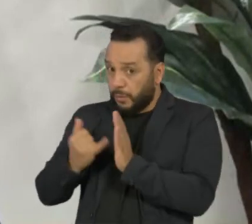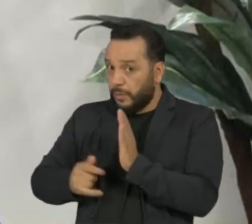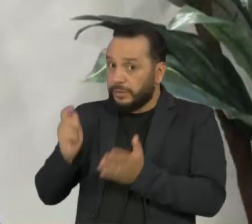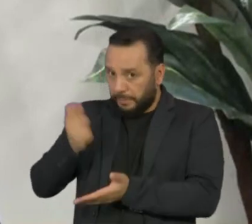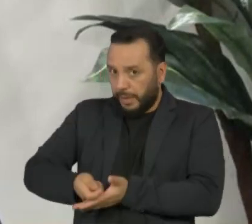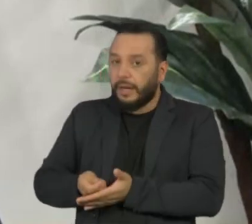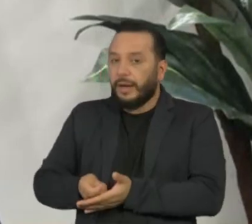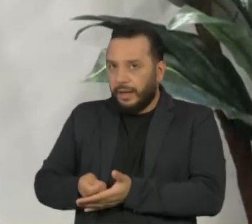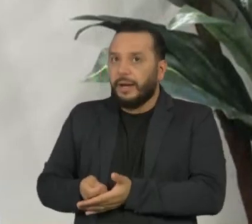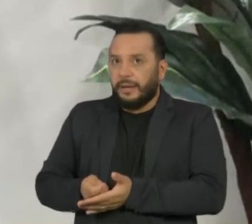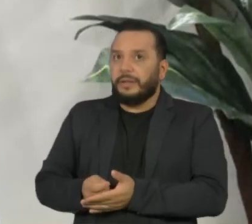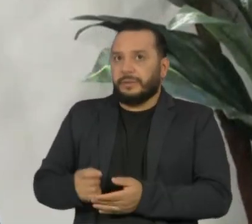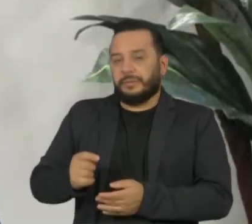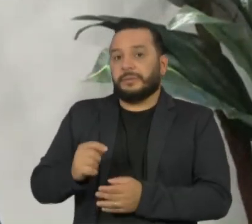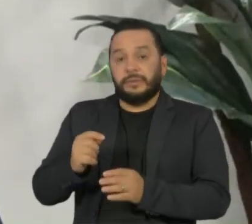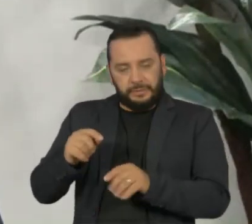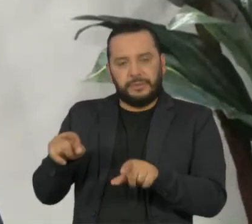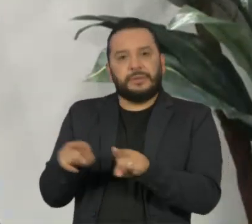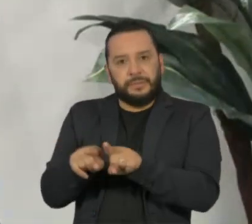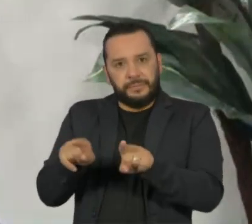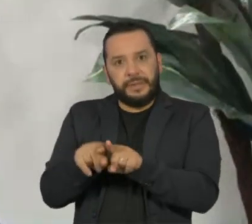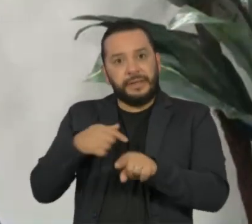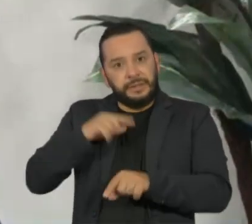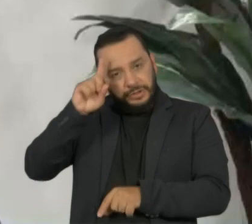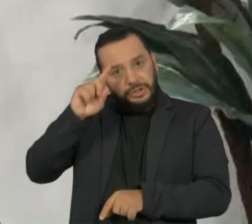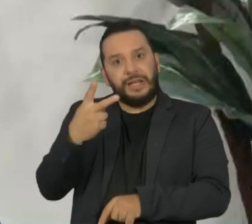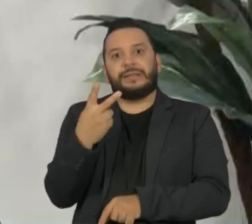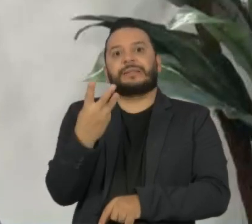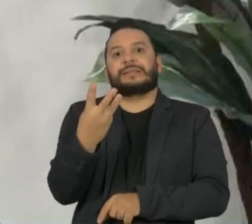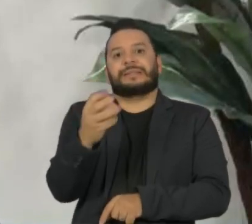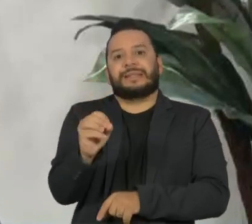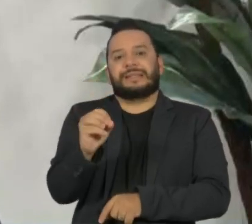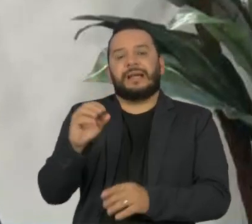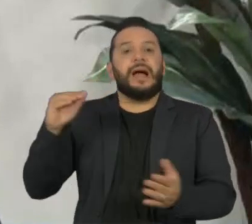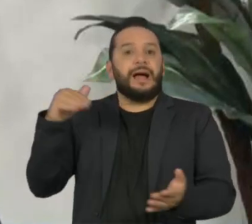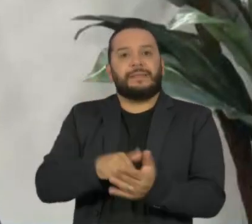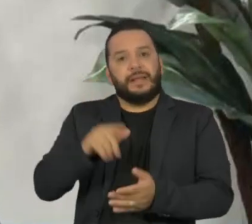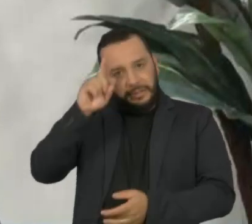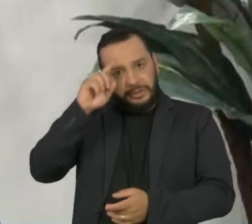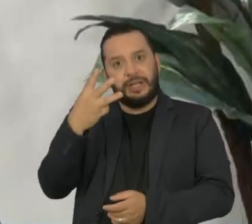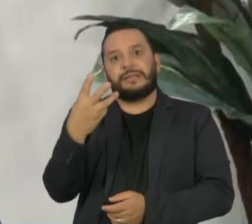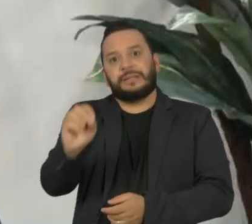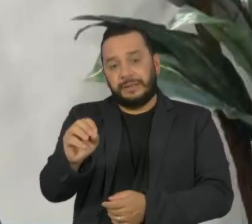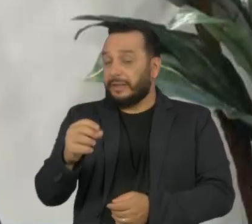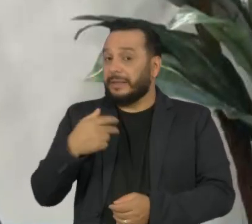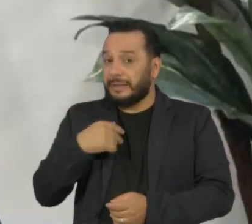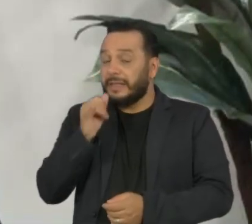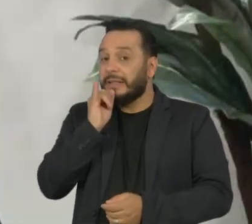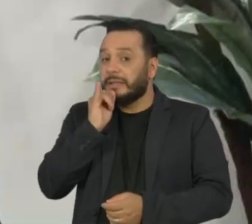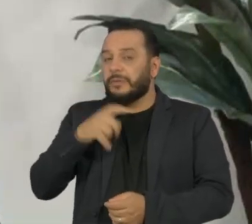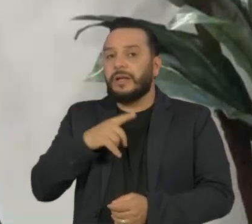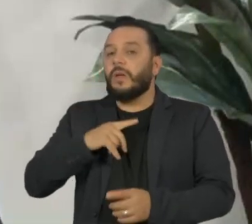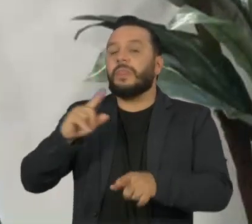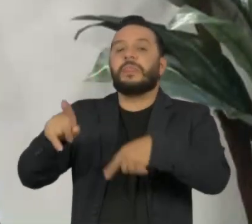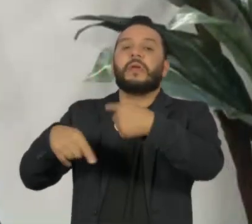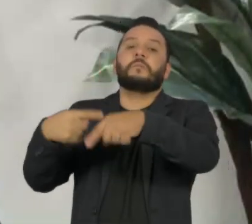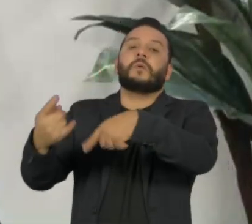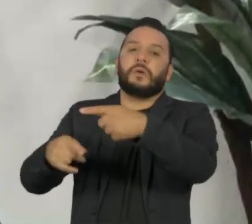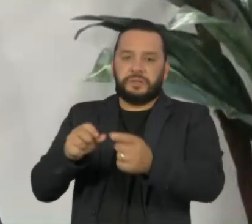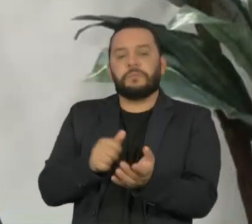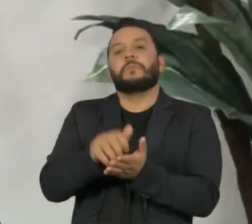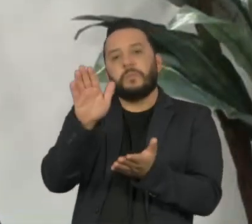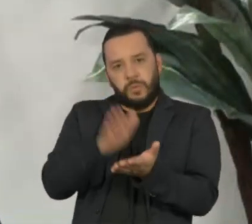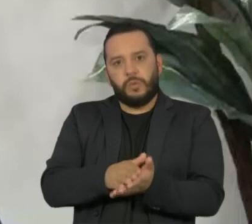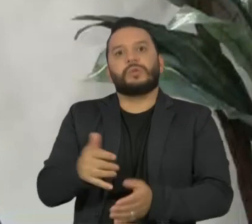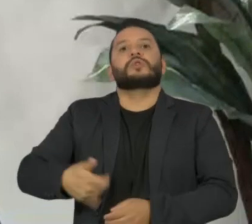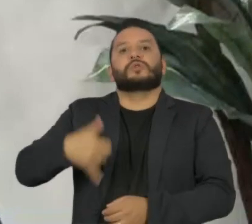ou cota única vence também no dia 30. Então, se eu deixar para fazer depois, eu também vou ter multa